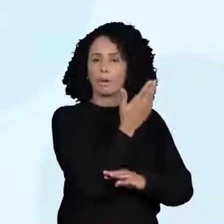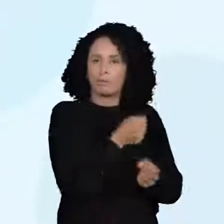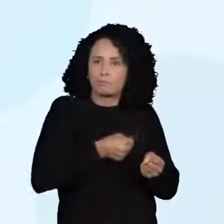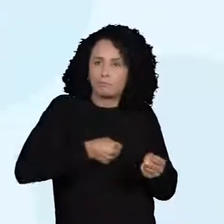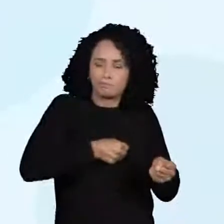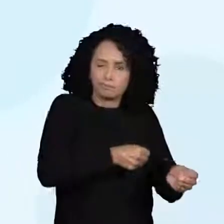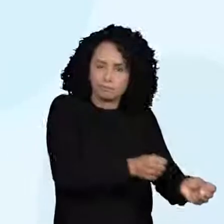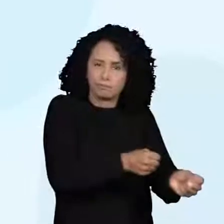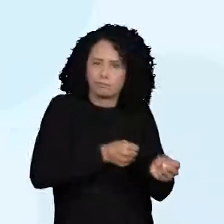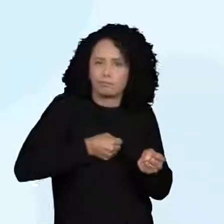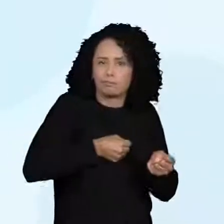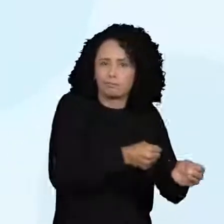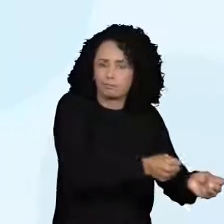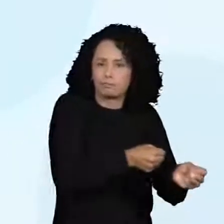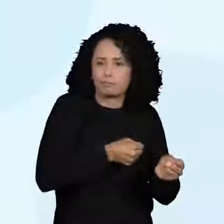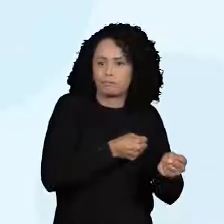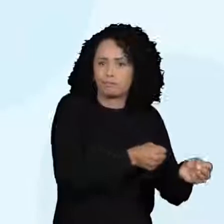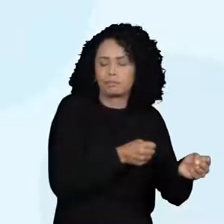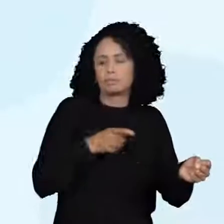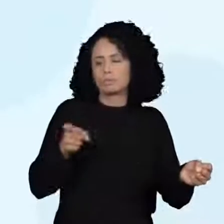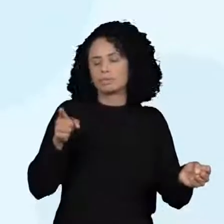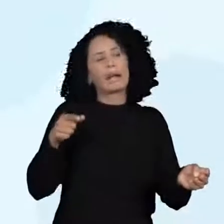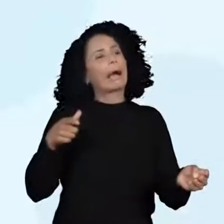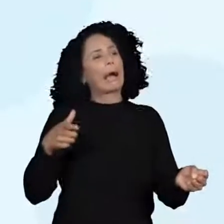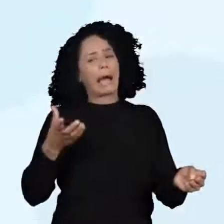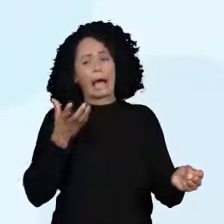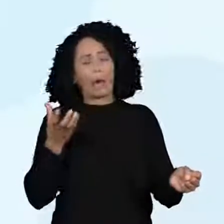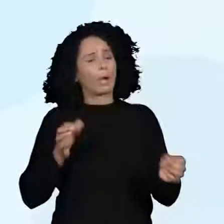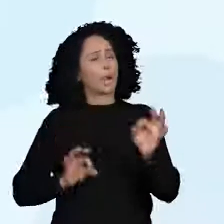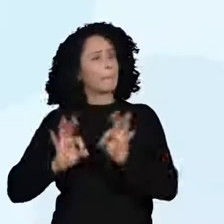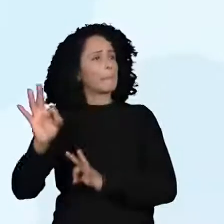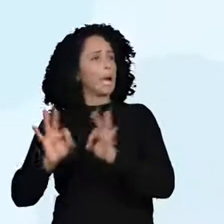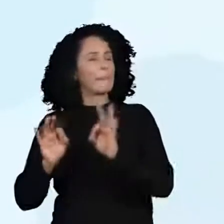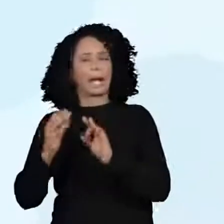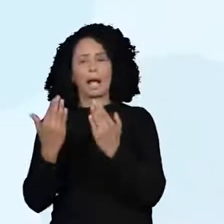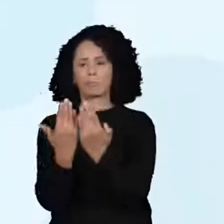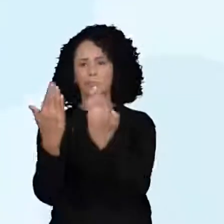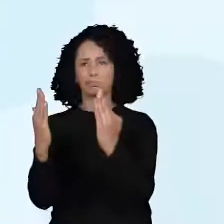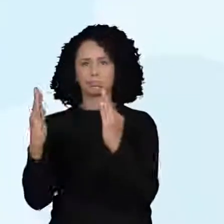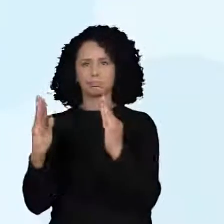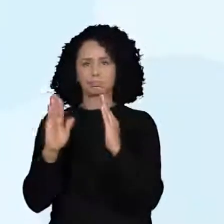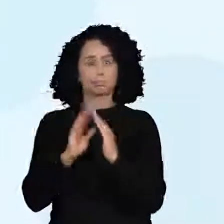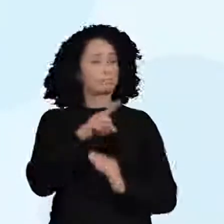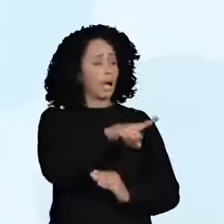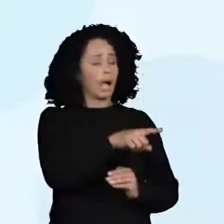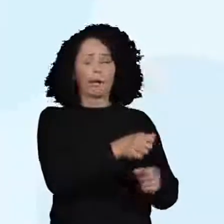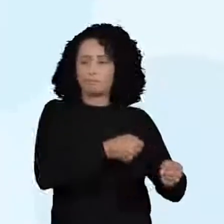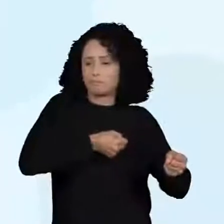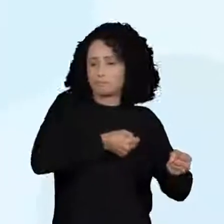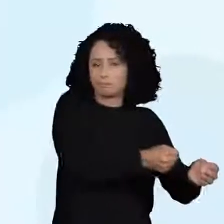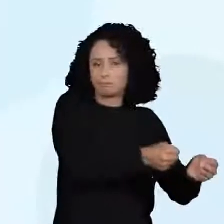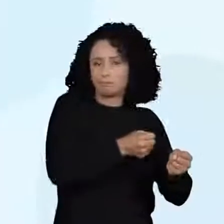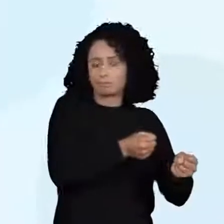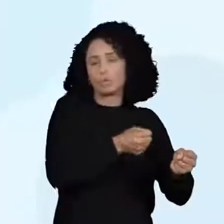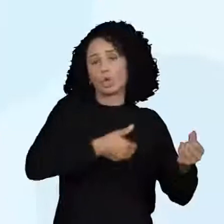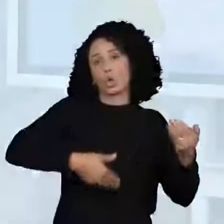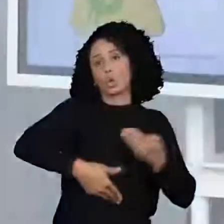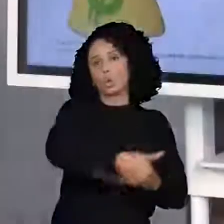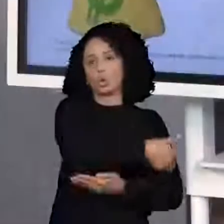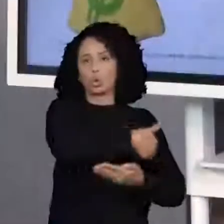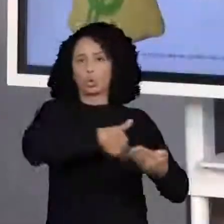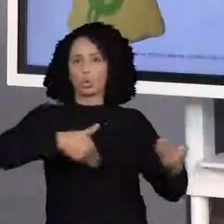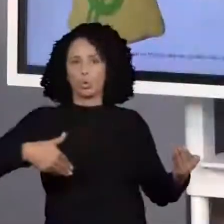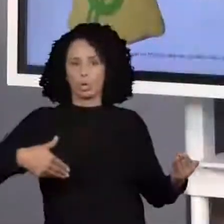cadeira pela instalação de uma cerca no terreno do agricultor. Então, eu dei um exemplo aqui. Um tem